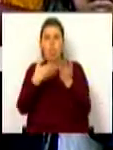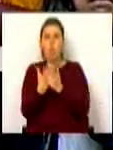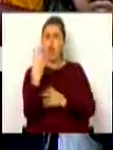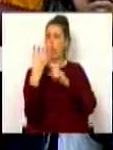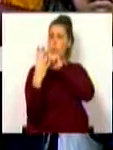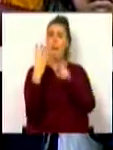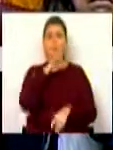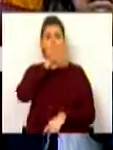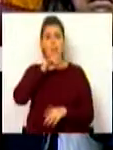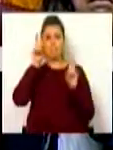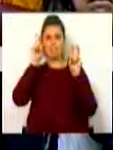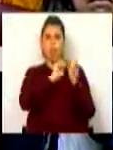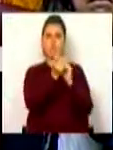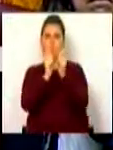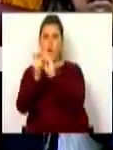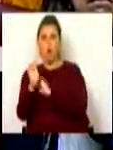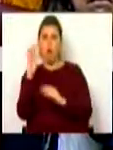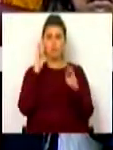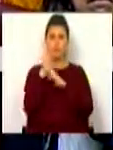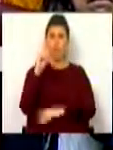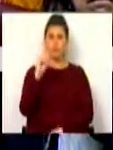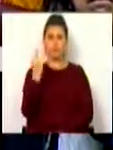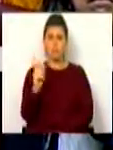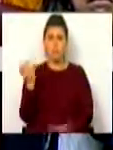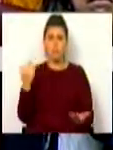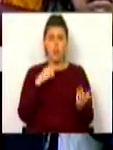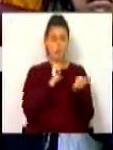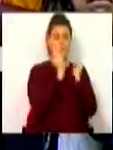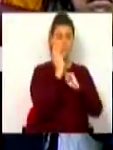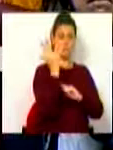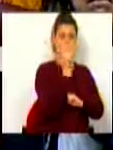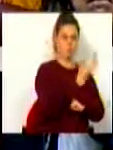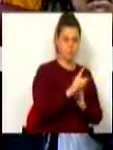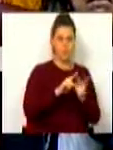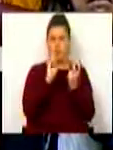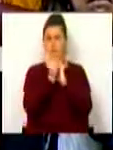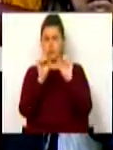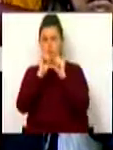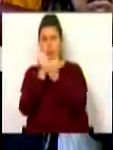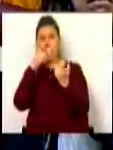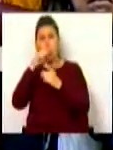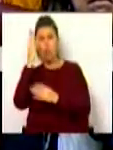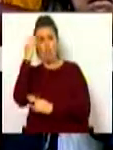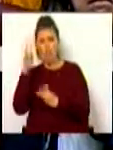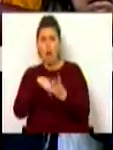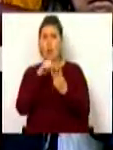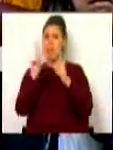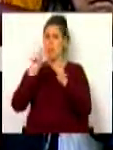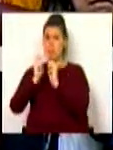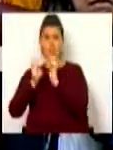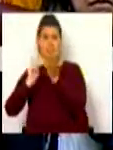quatro famílias de mudanças no país na última década. As mudanças ambientais, as mudanças sociodemográficas, as mudanças